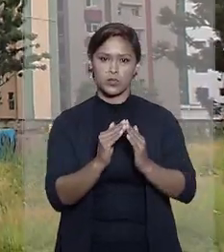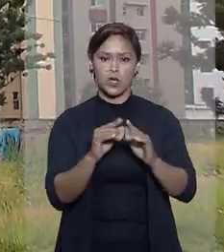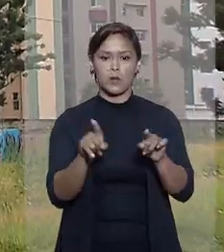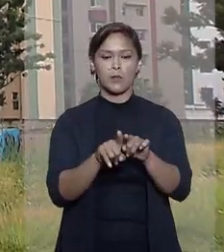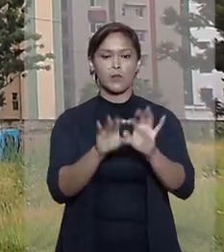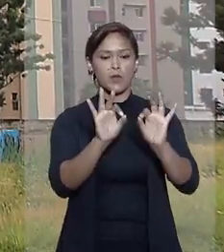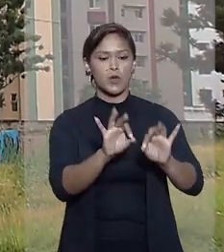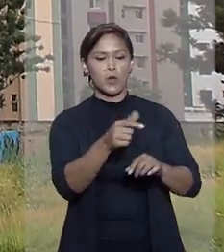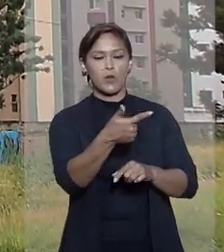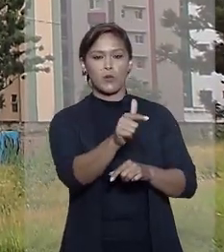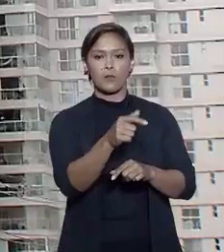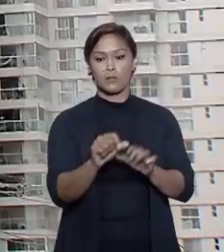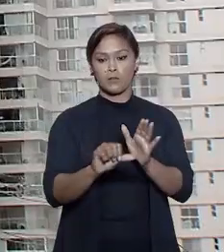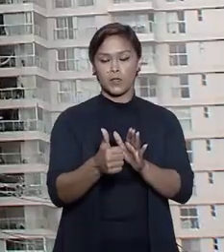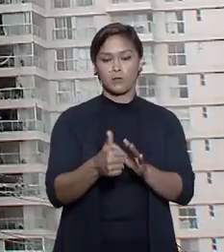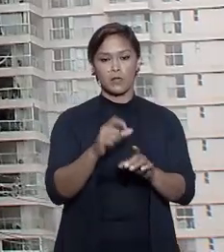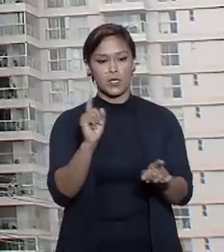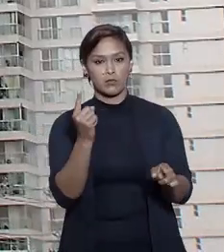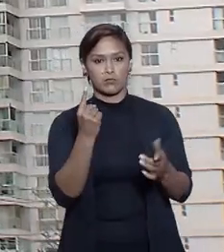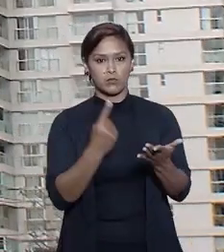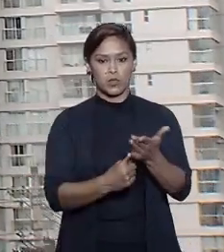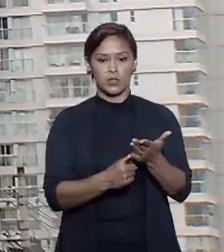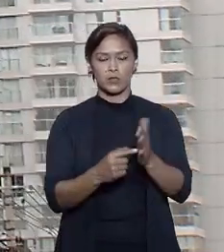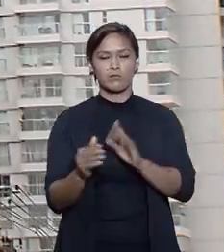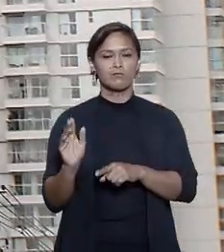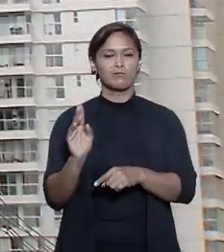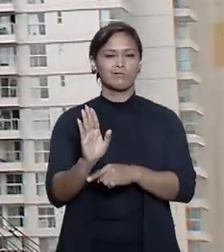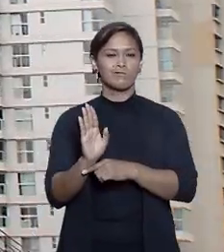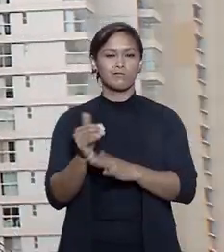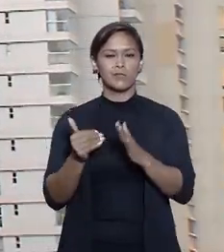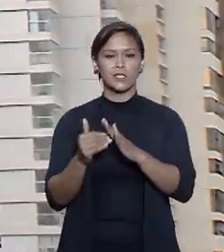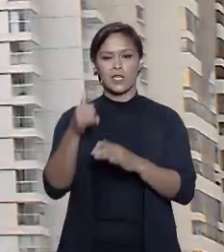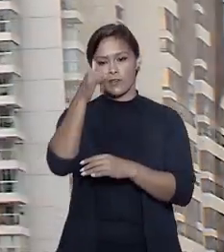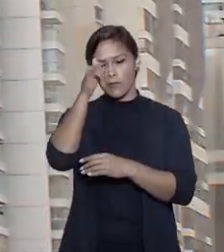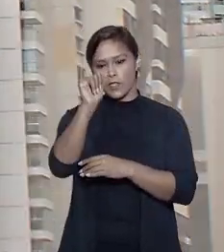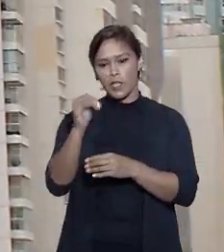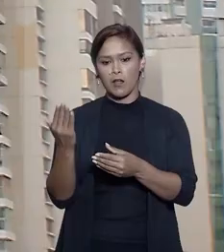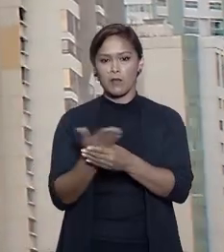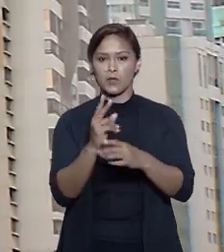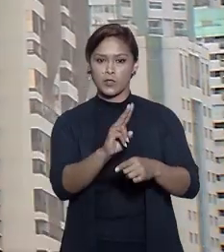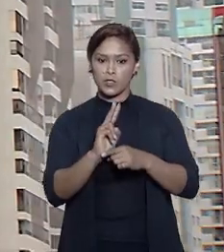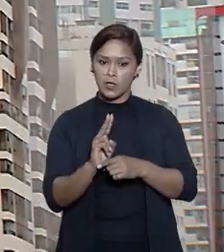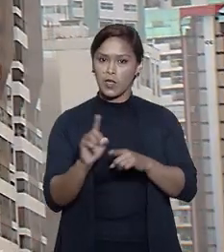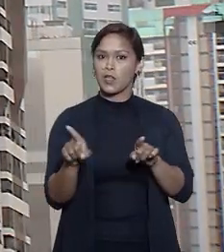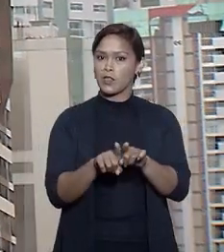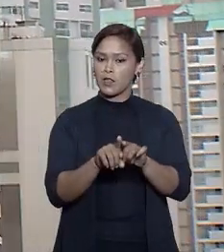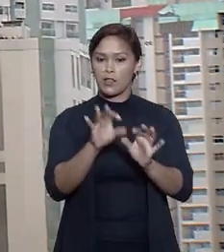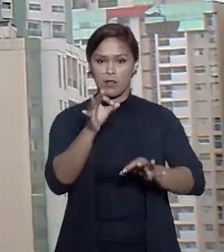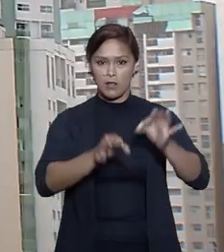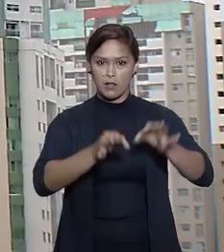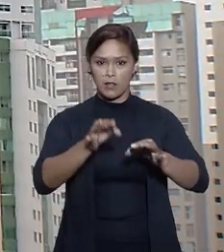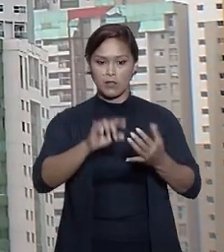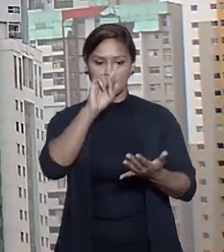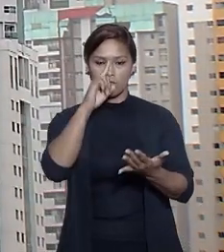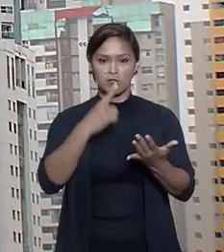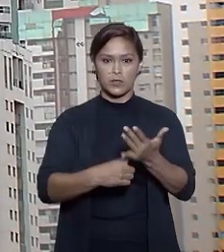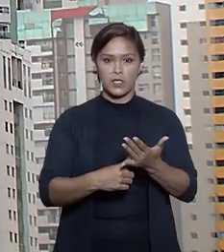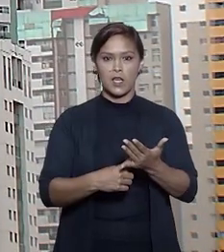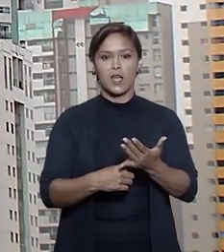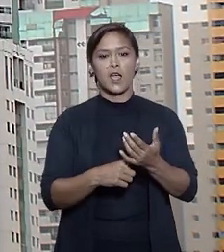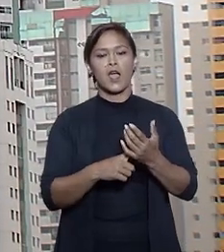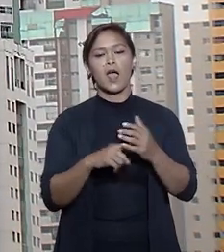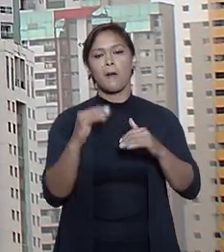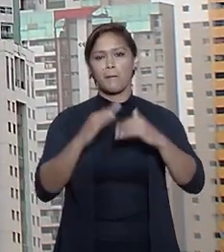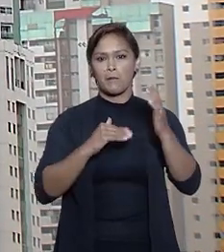favor do coproprietário, que foi impedido de continuar no local por medida protetiva decretada pela Justiça devido à